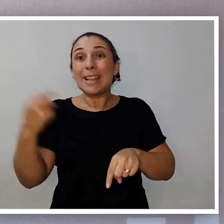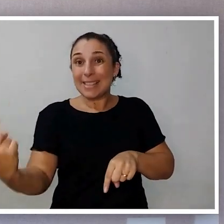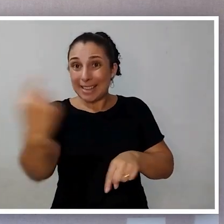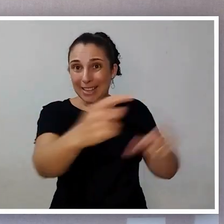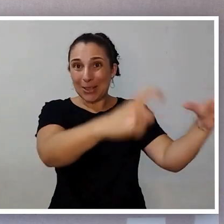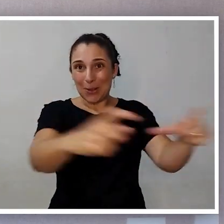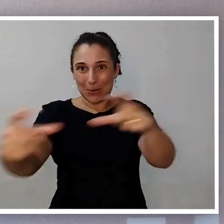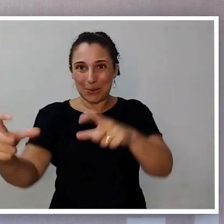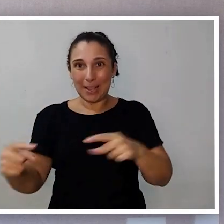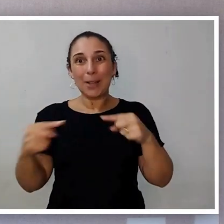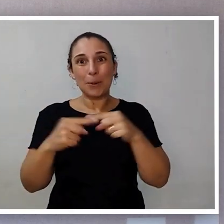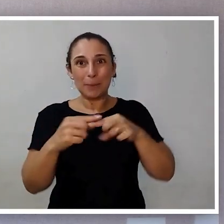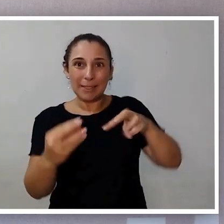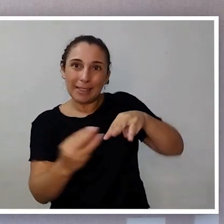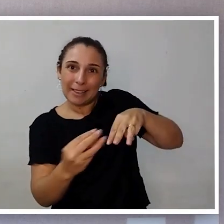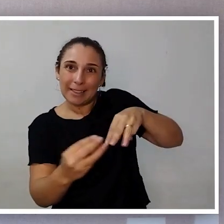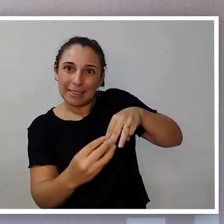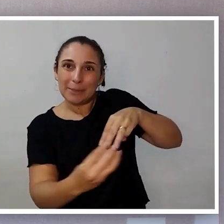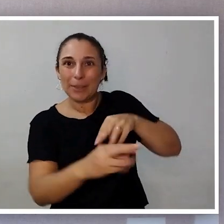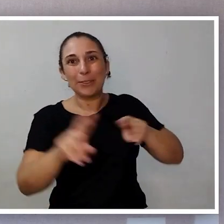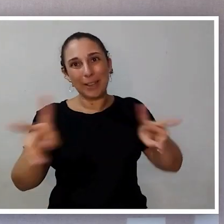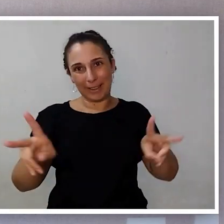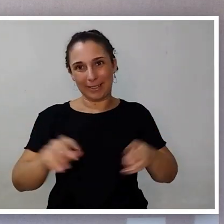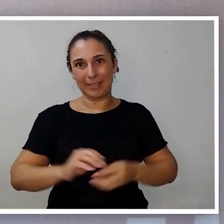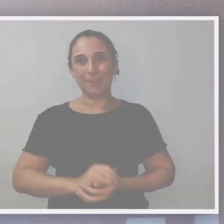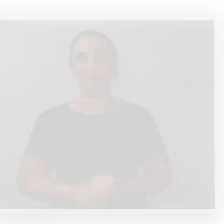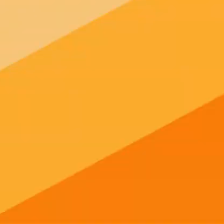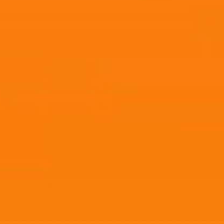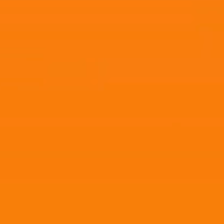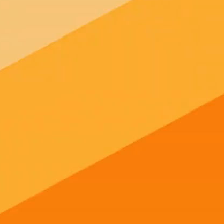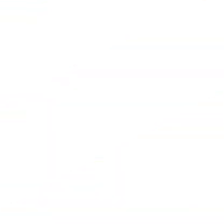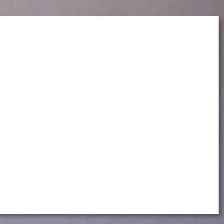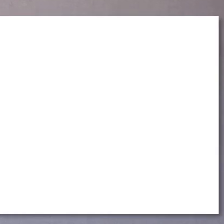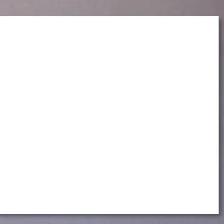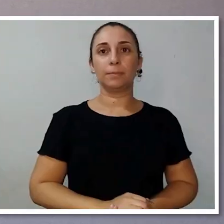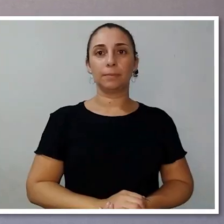existem diferentes tipos de pés para diferentes tipos de terreno.